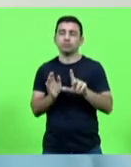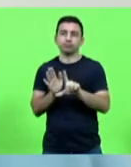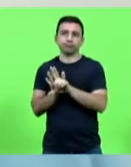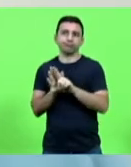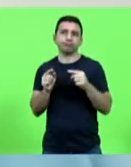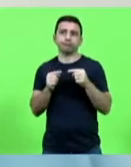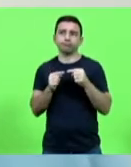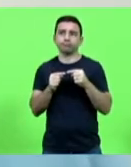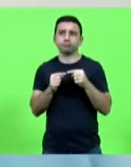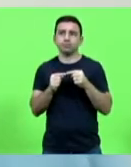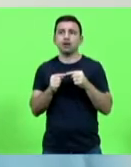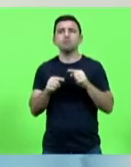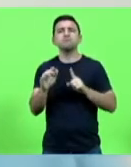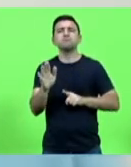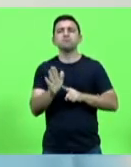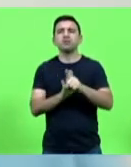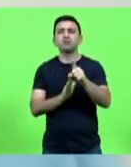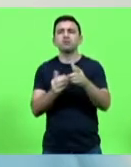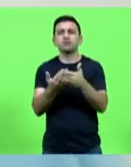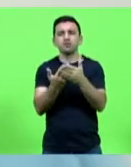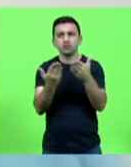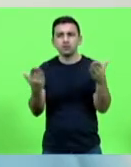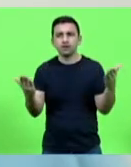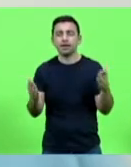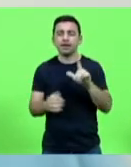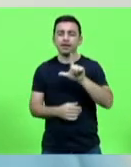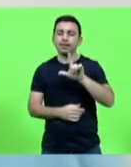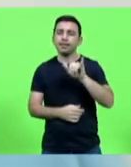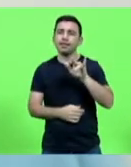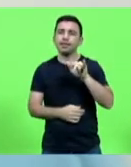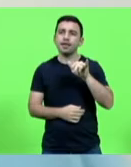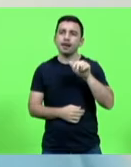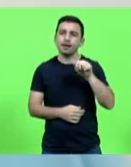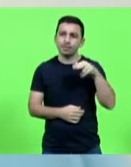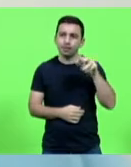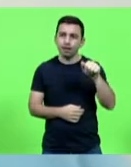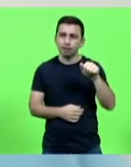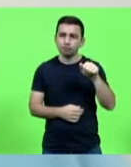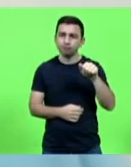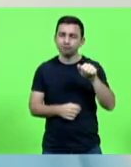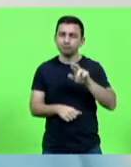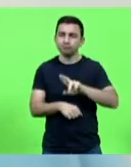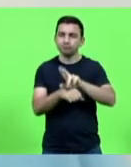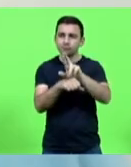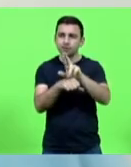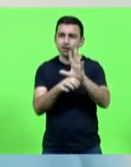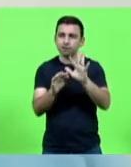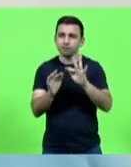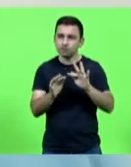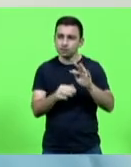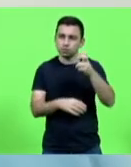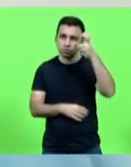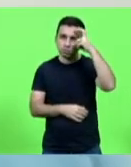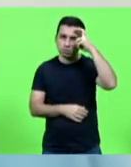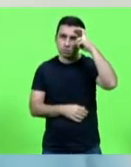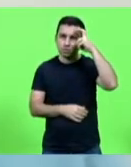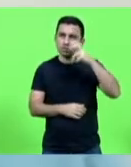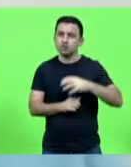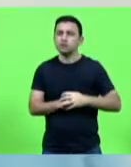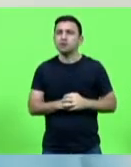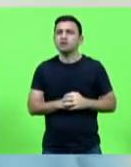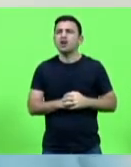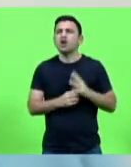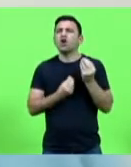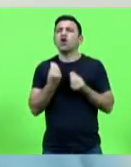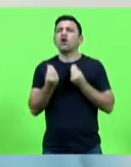a pergunta que a gente faz aqui para a Liliana, em nome da Fundação Catarinense de Cultura, como é que está